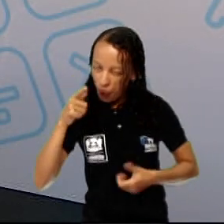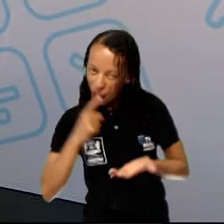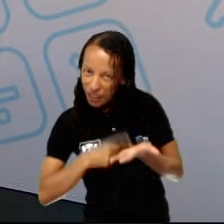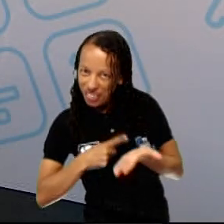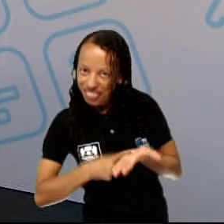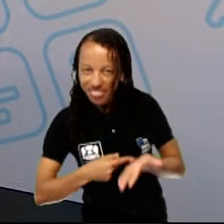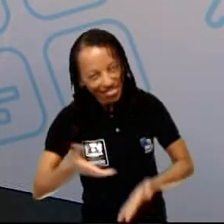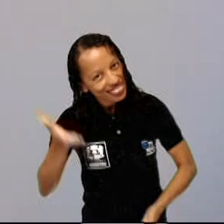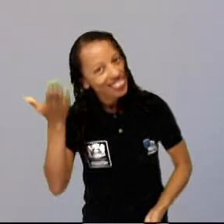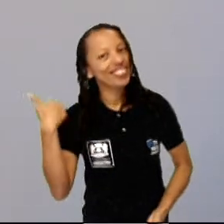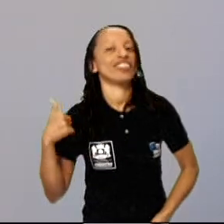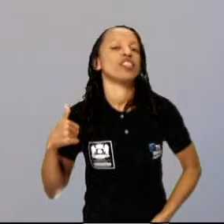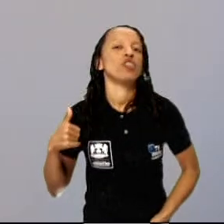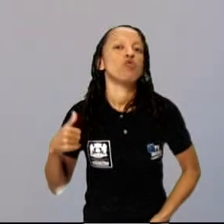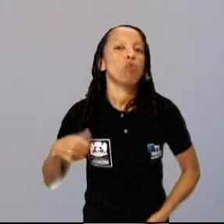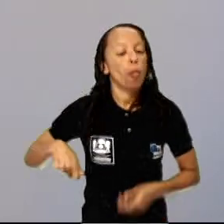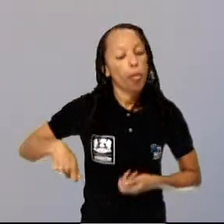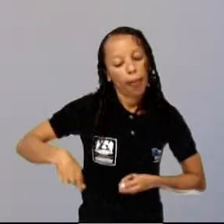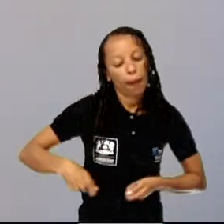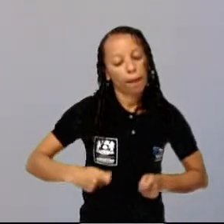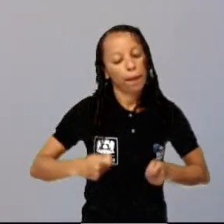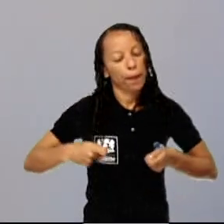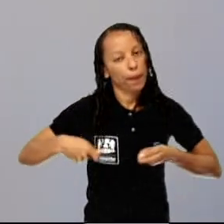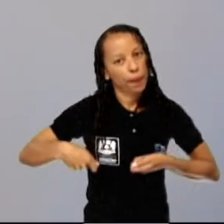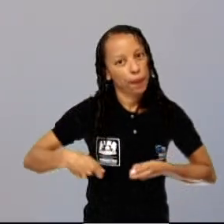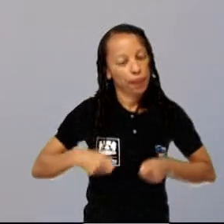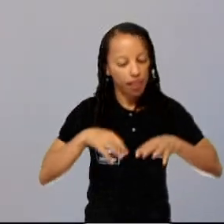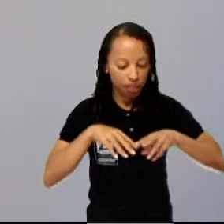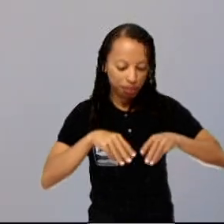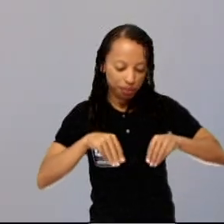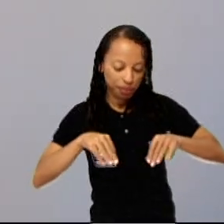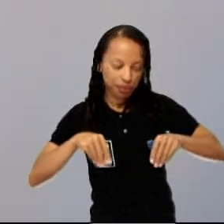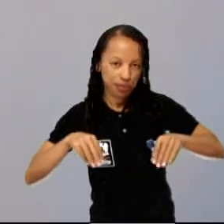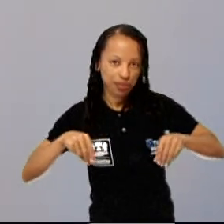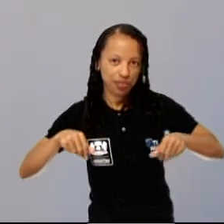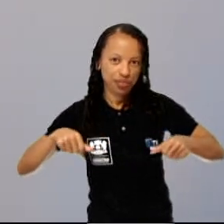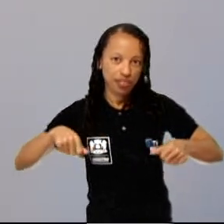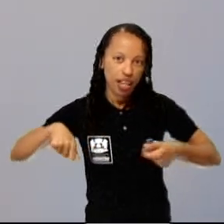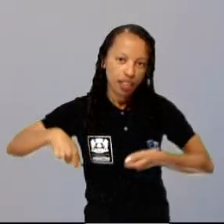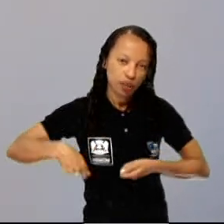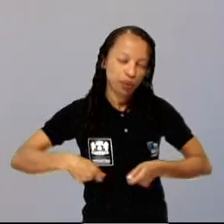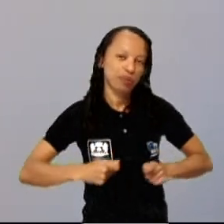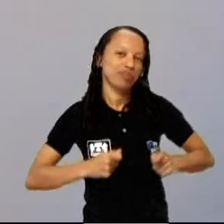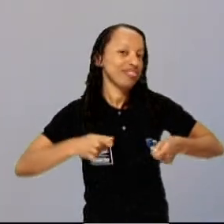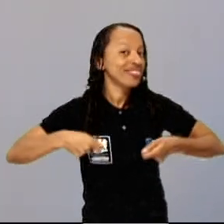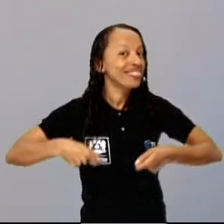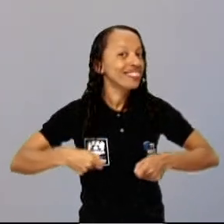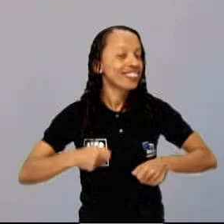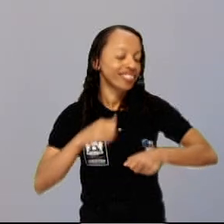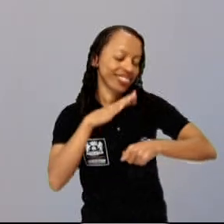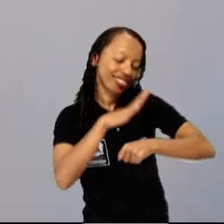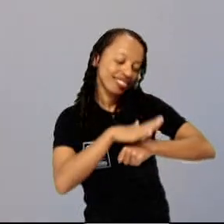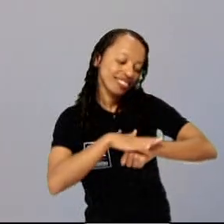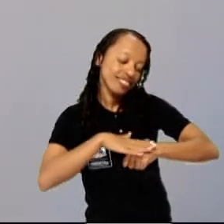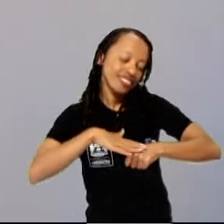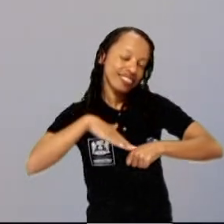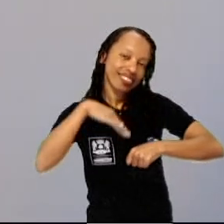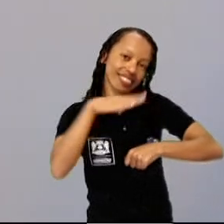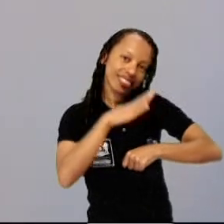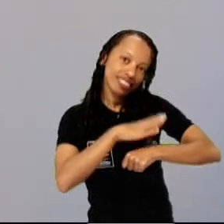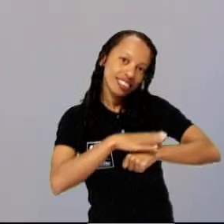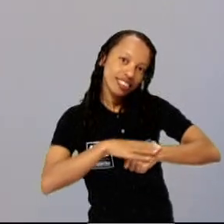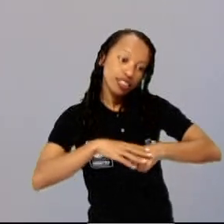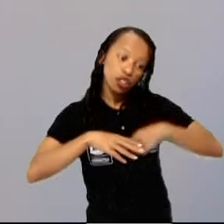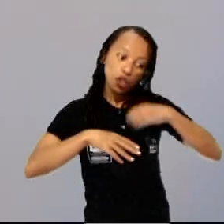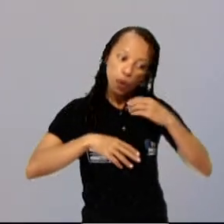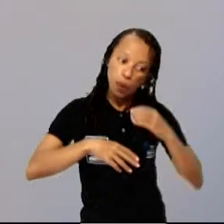vamos! Eu cavei a terra com uma pazinha, com carinho fiz